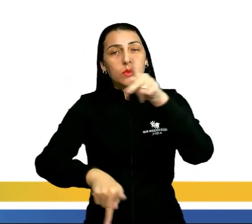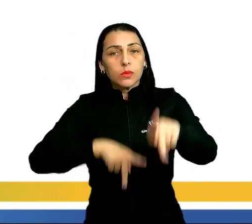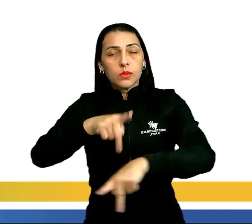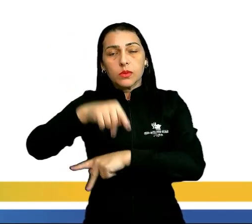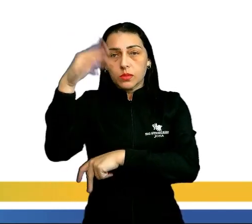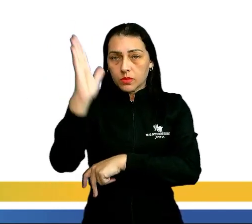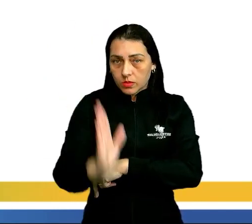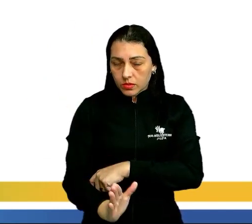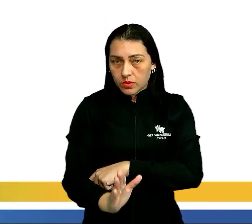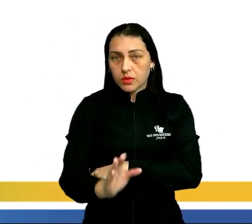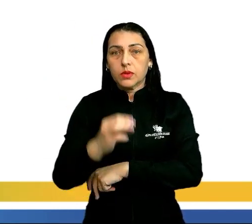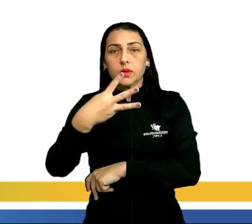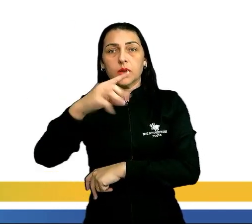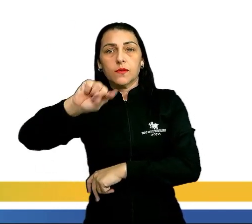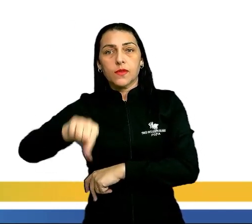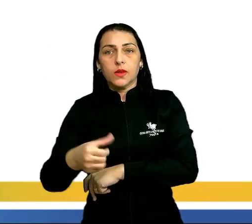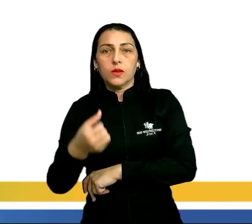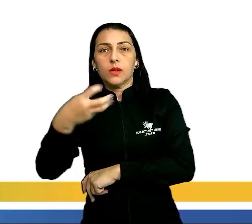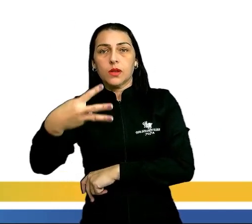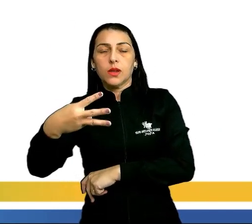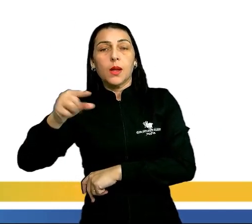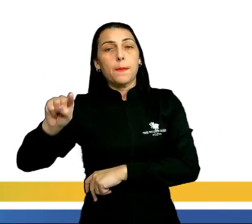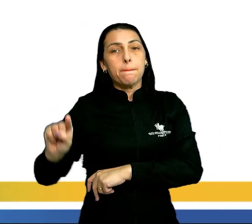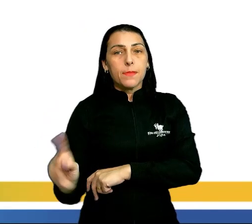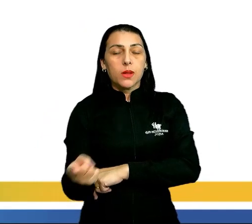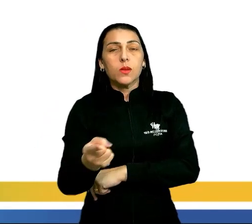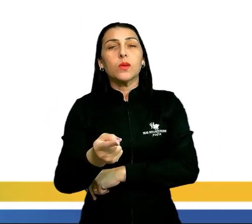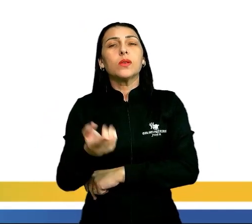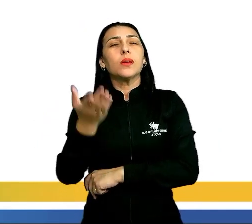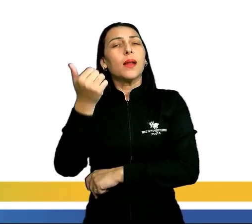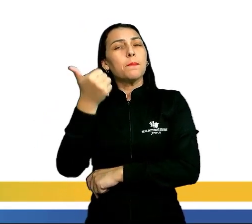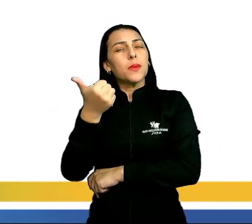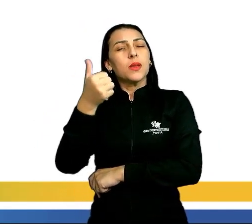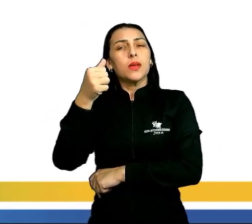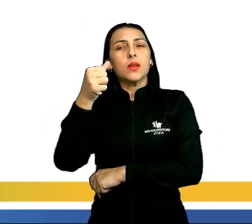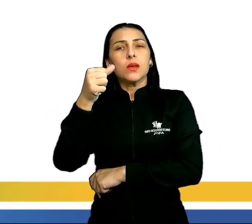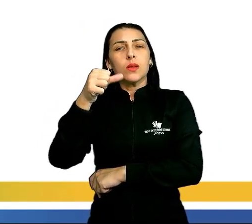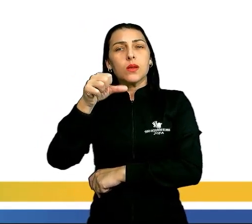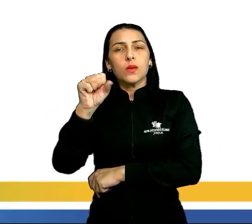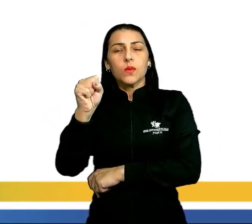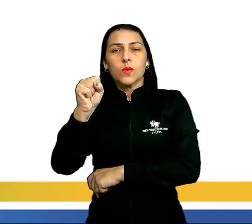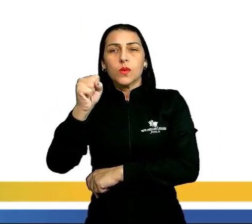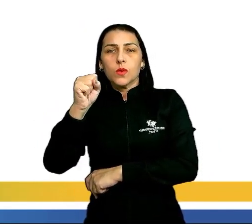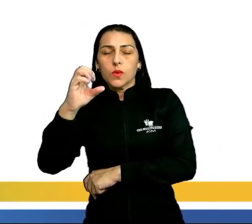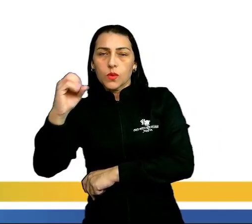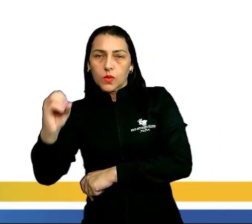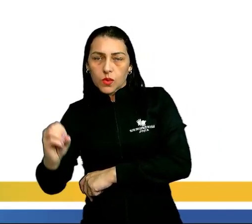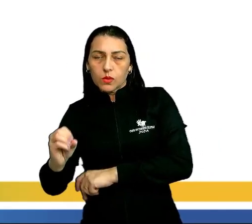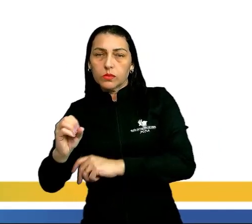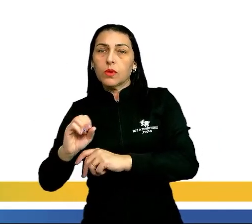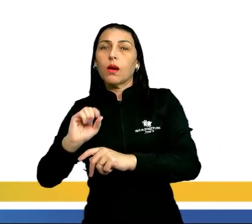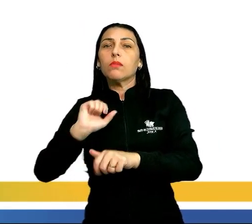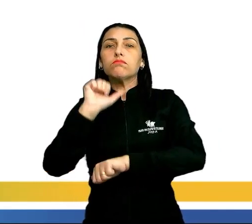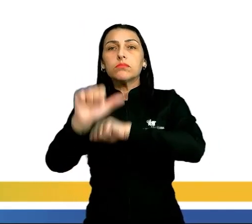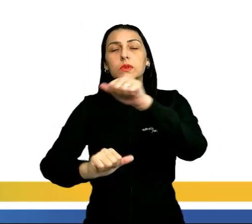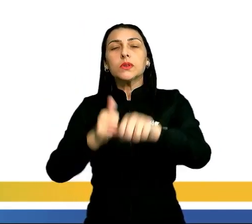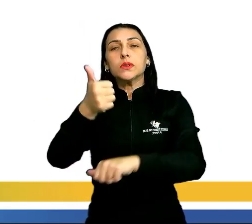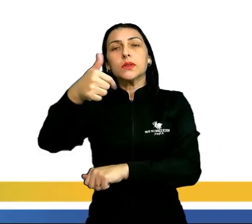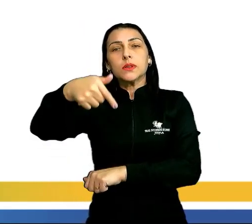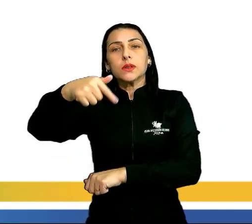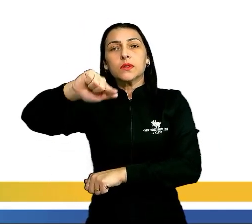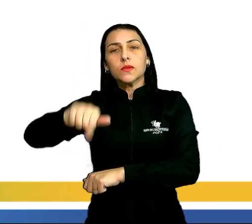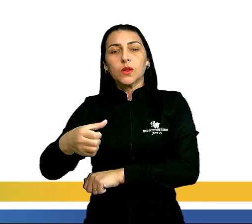brasileira, que era de 3,3 milhões de habitantes lá em 1800, passou para 17,9